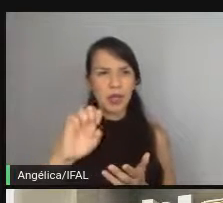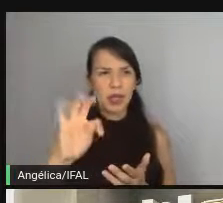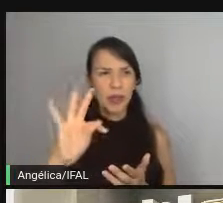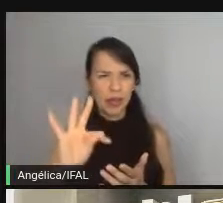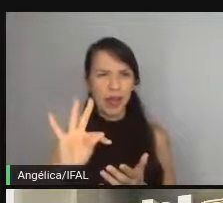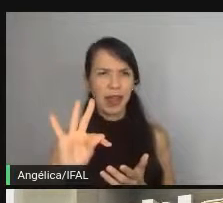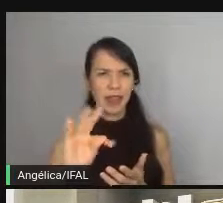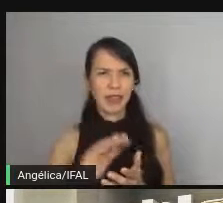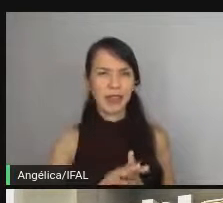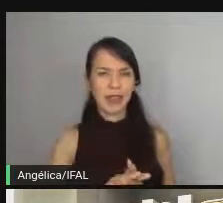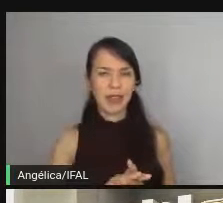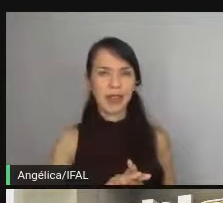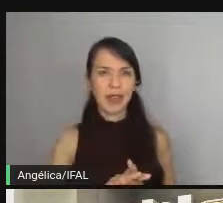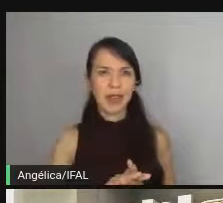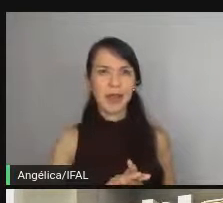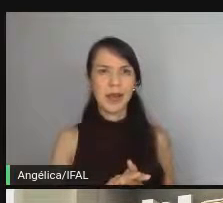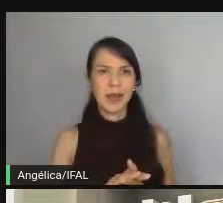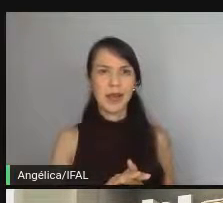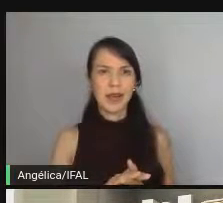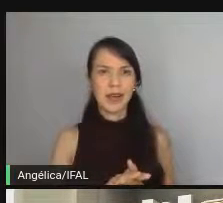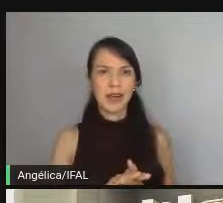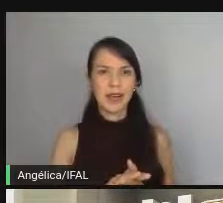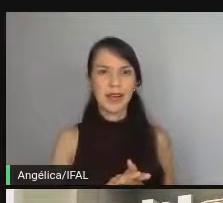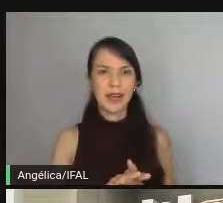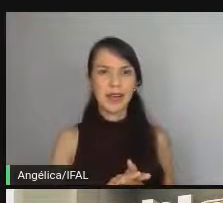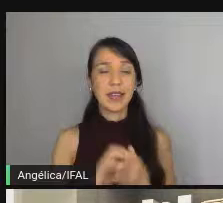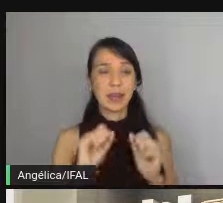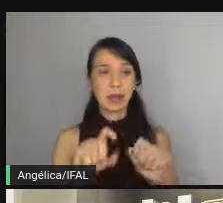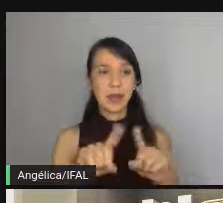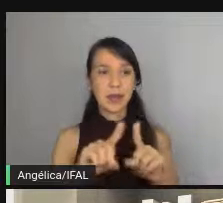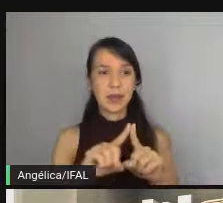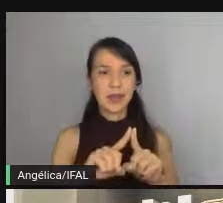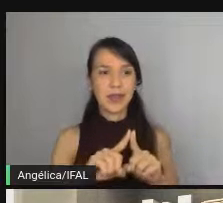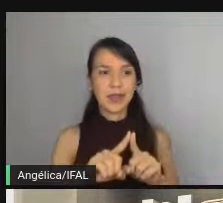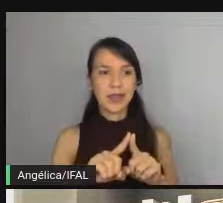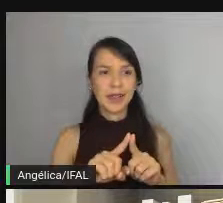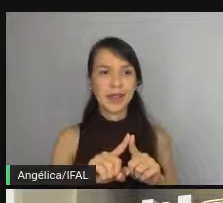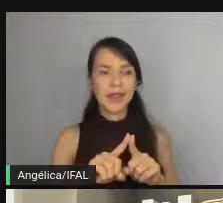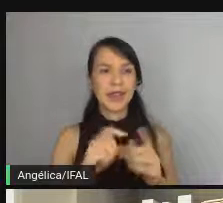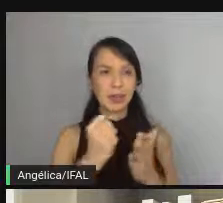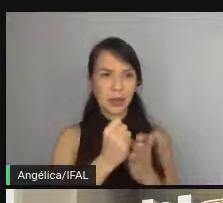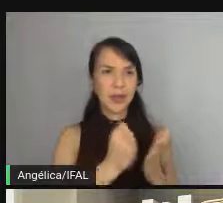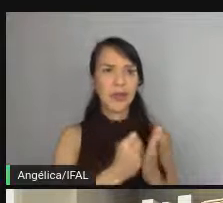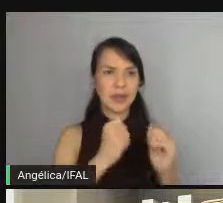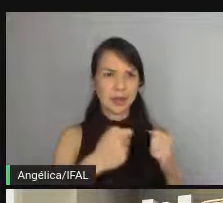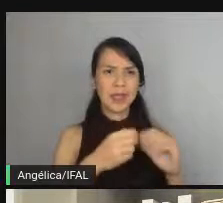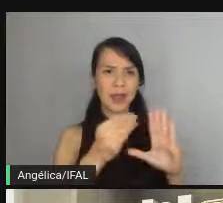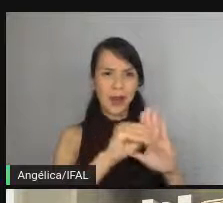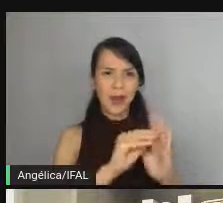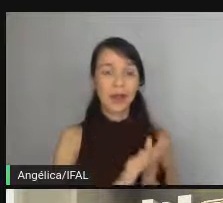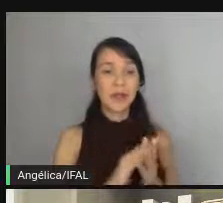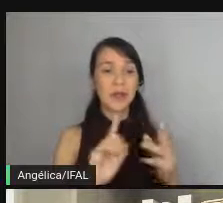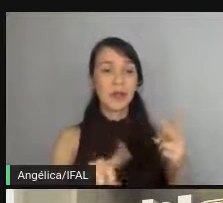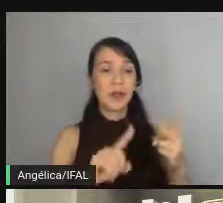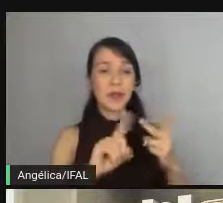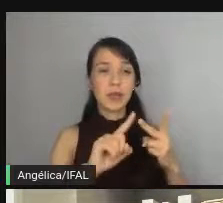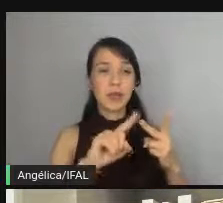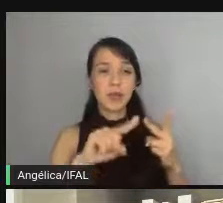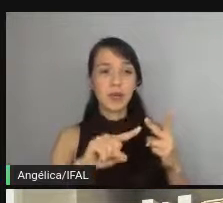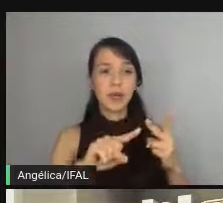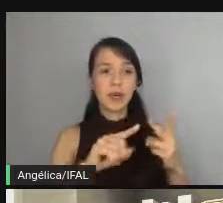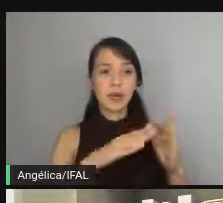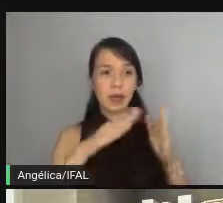mas a gente podia ter colocado isso na documentação segundo passo foi pegar